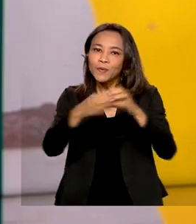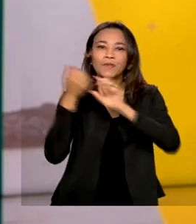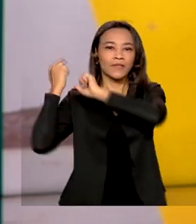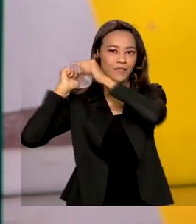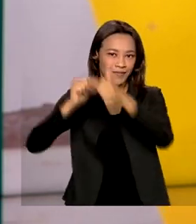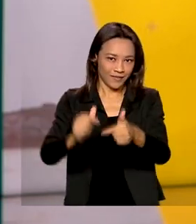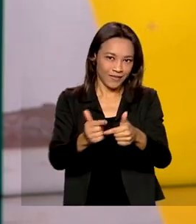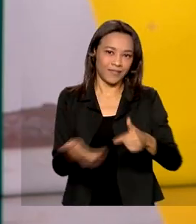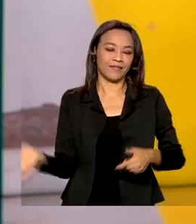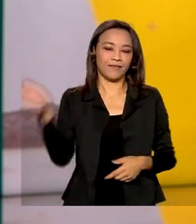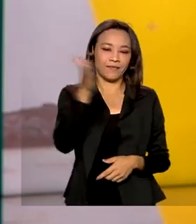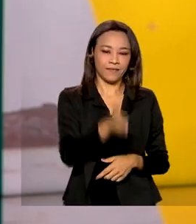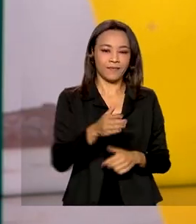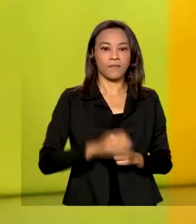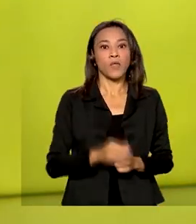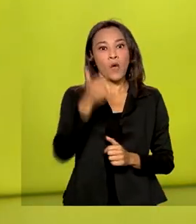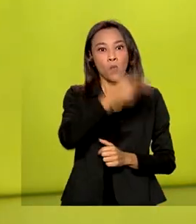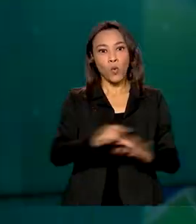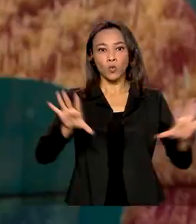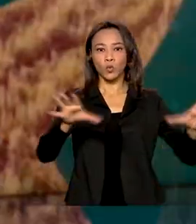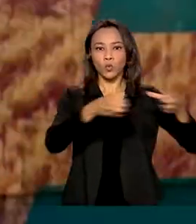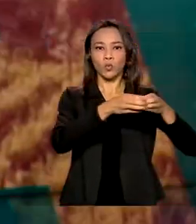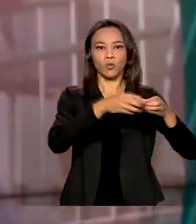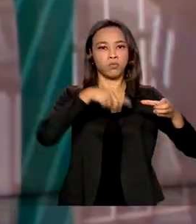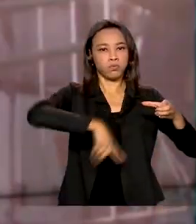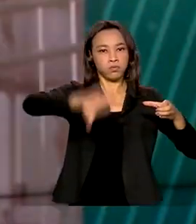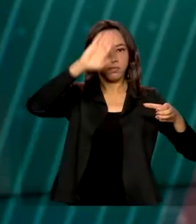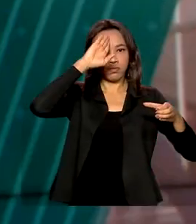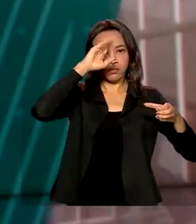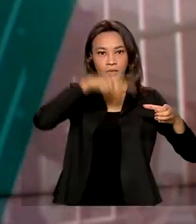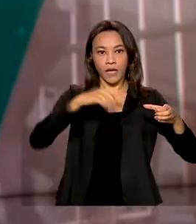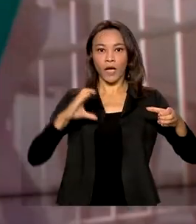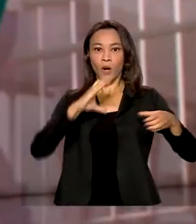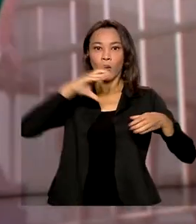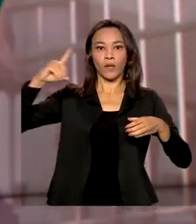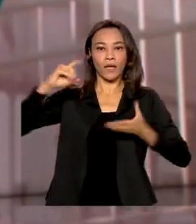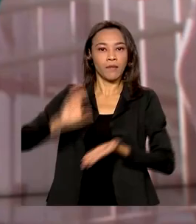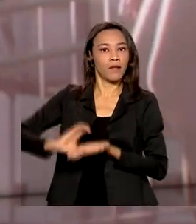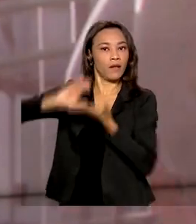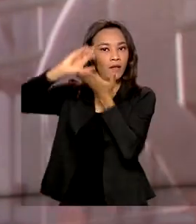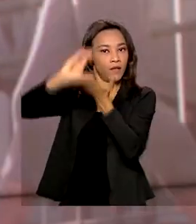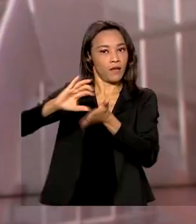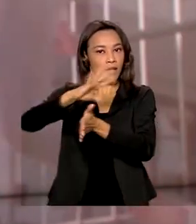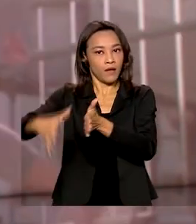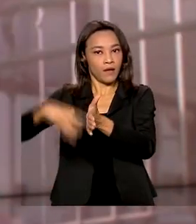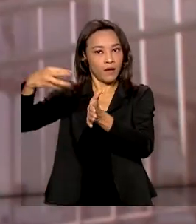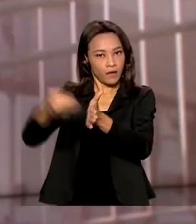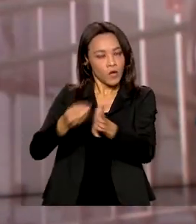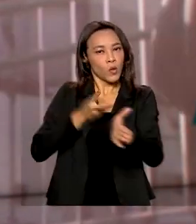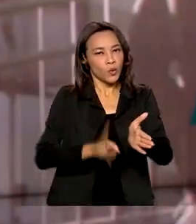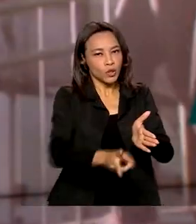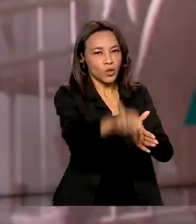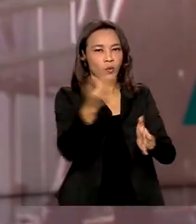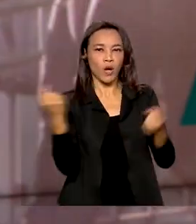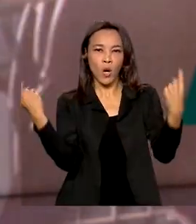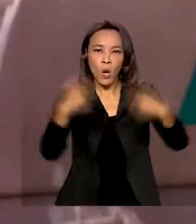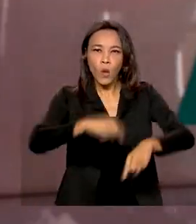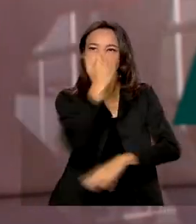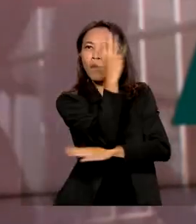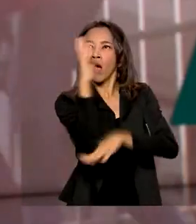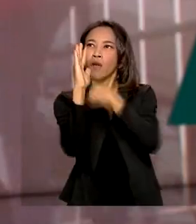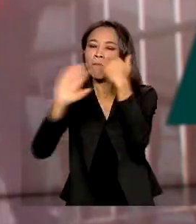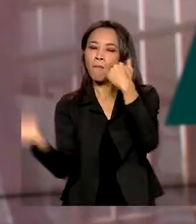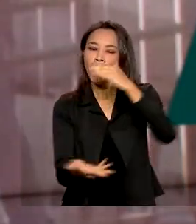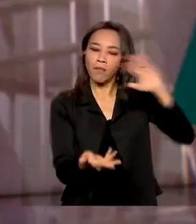A Operação Samaúma, coordenada pelo Conselho da Amazônia Legal, segue no combate ao desmatamento ilegal em várias regiões do